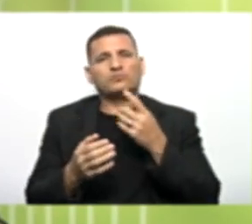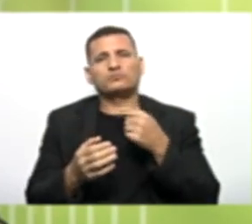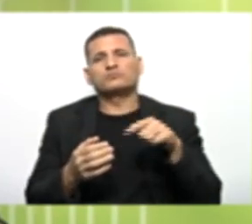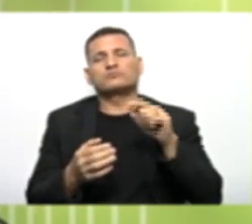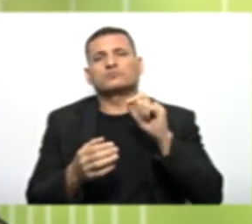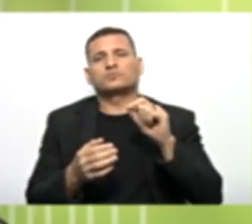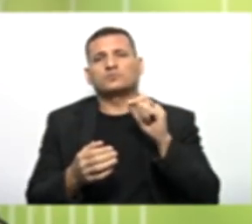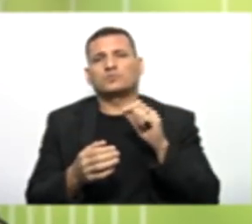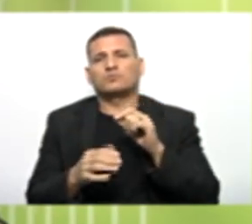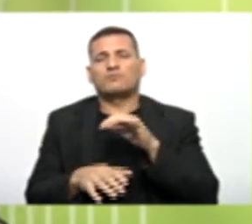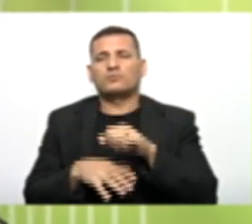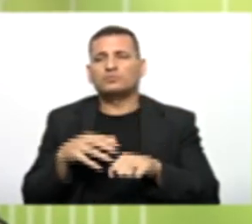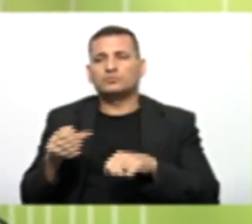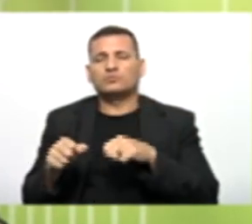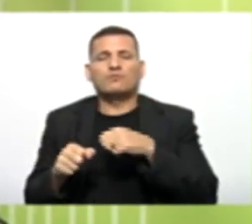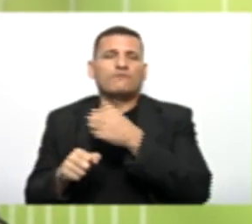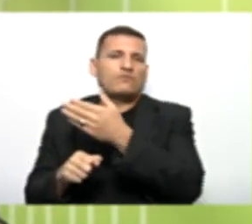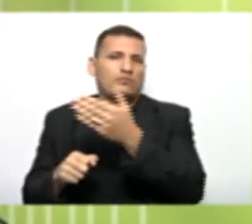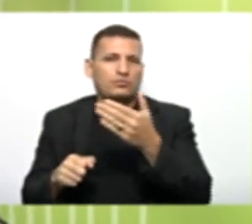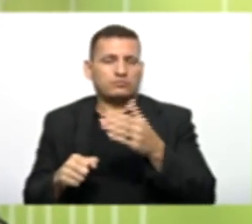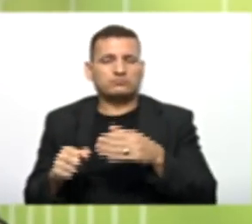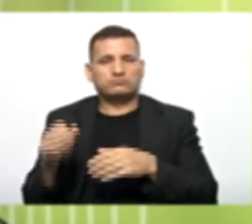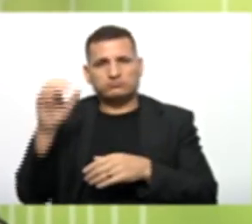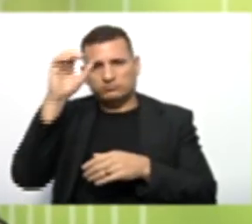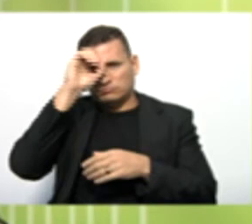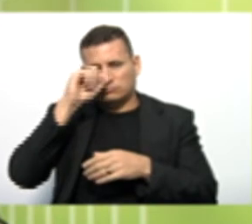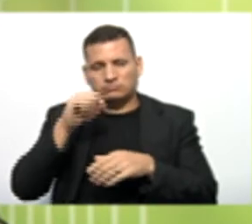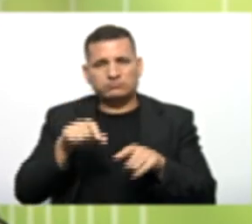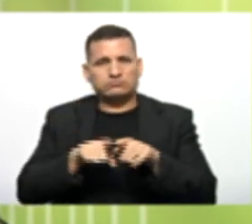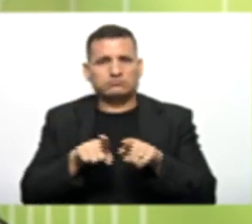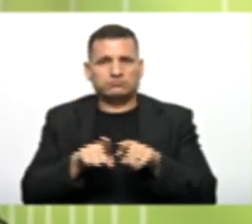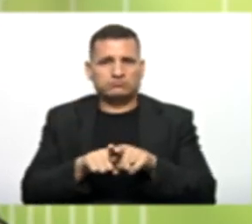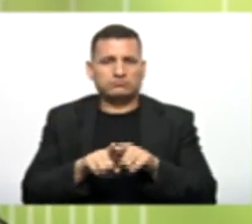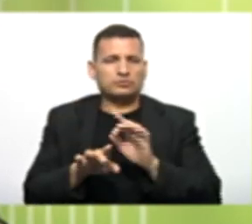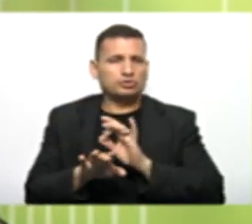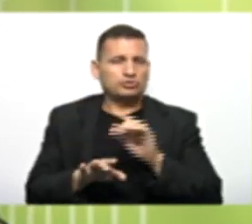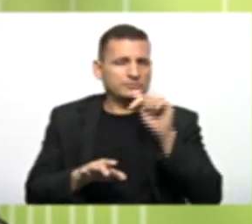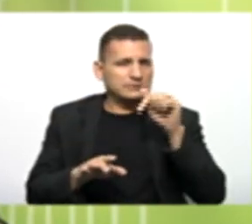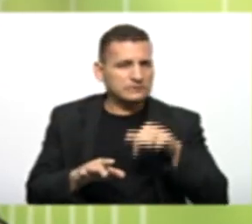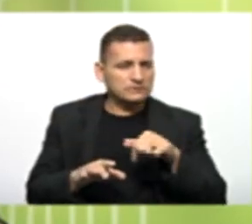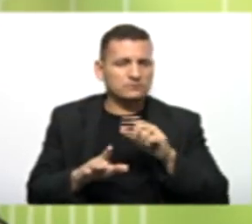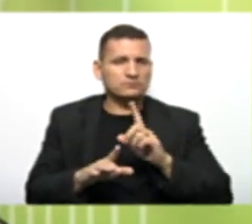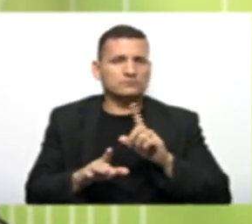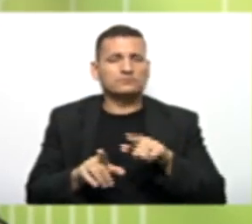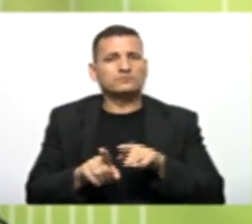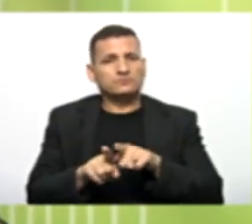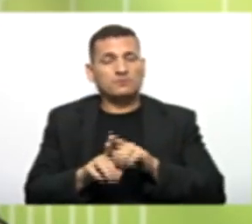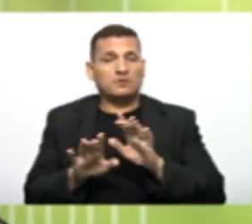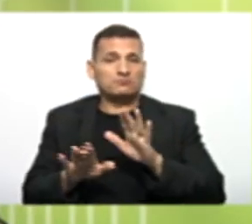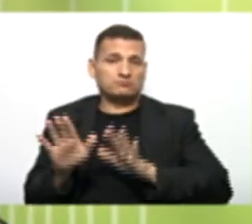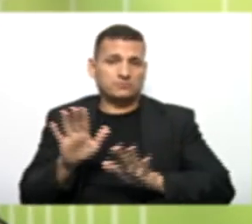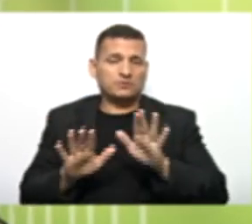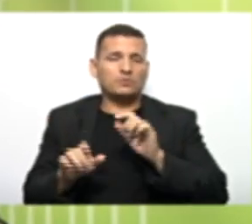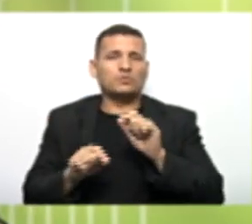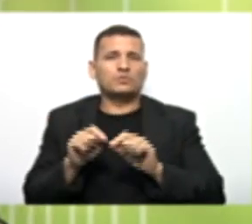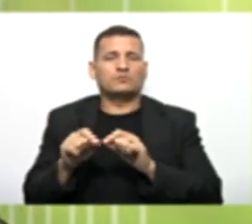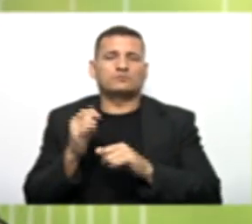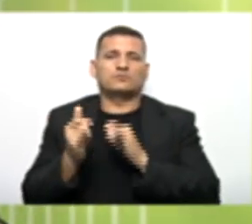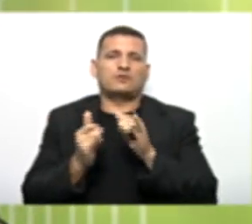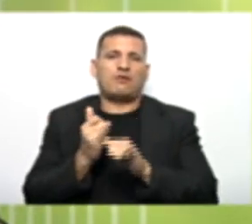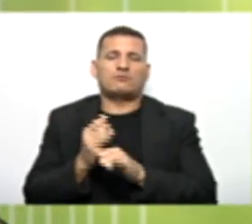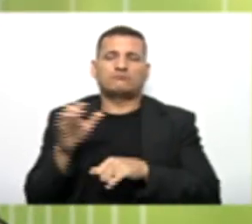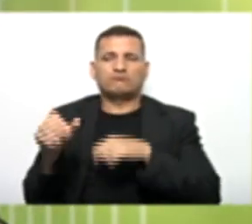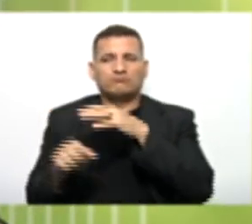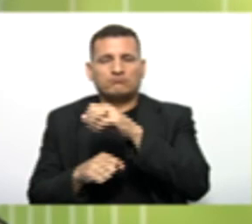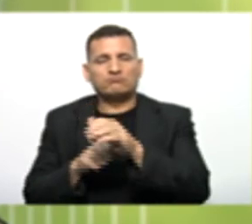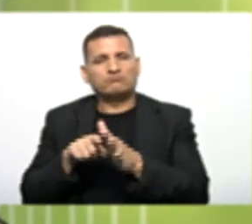Mais Além daquilo Que é abordado Aqui Durante as nossas Aulas Só que você tem Que ter cuidado Com o que você Vai achar Lá na internet Porque você